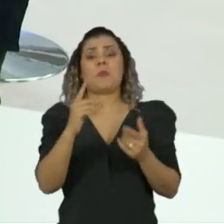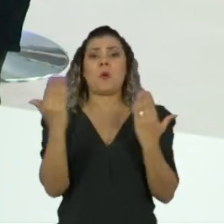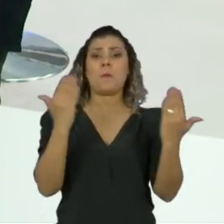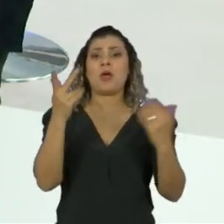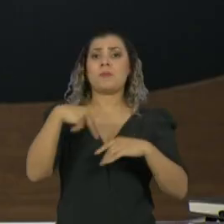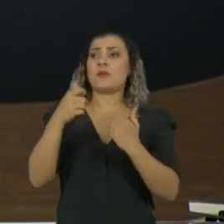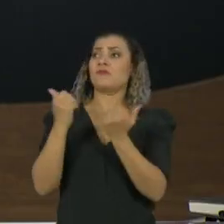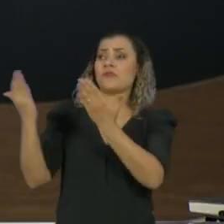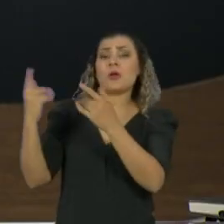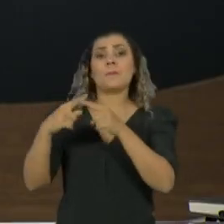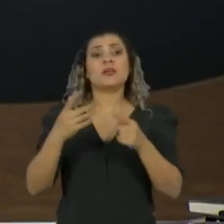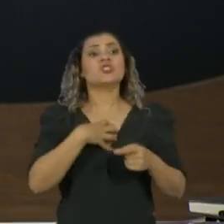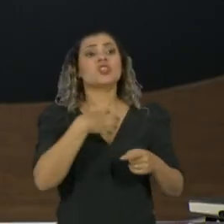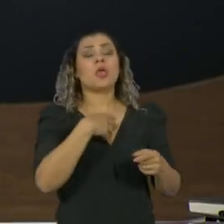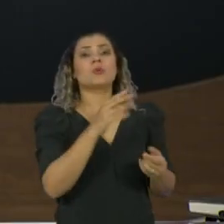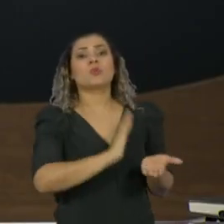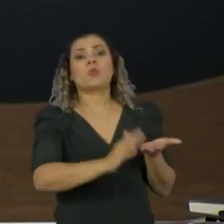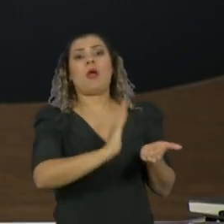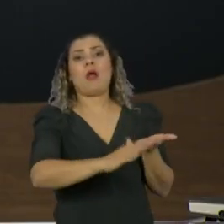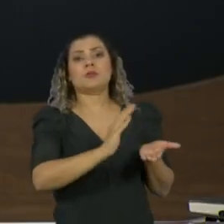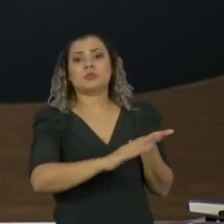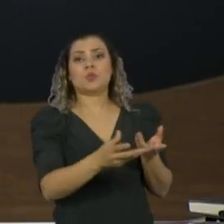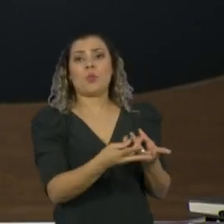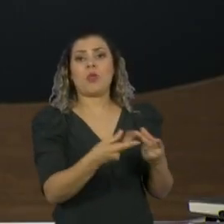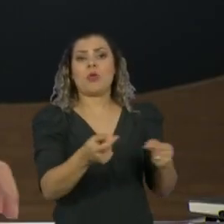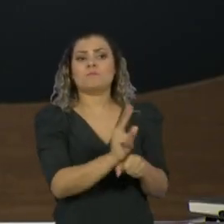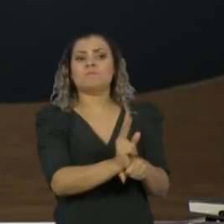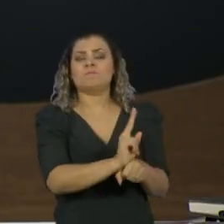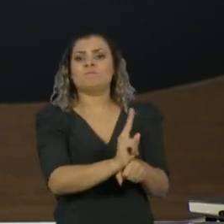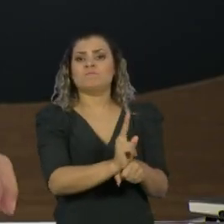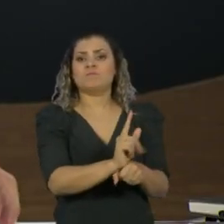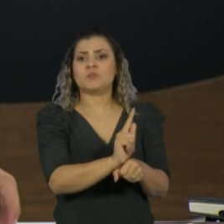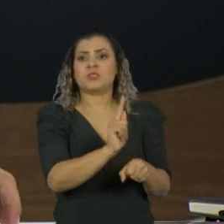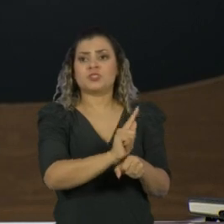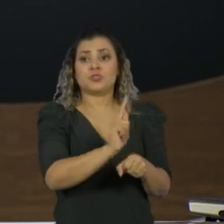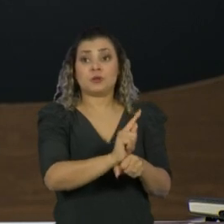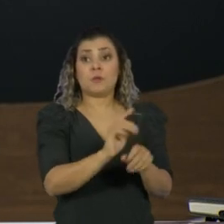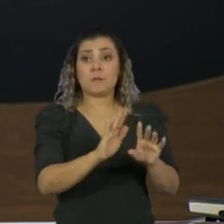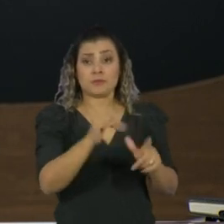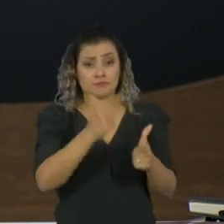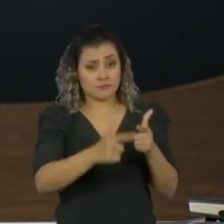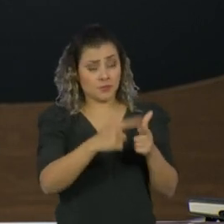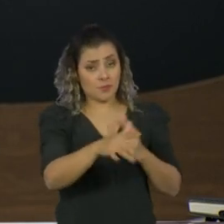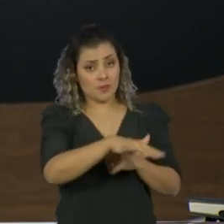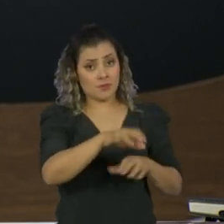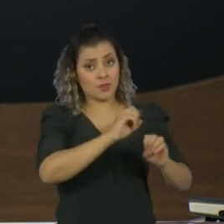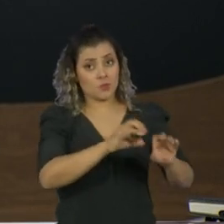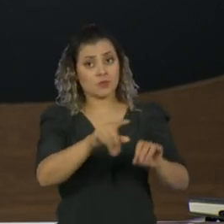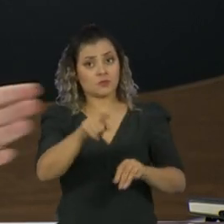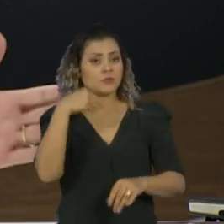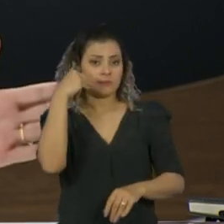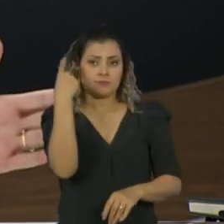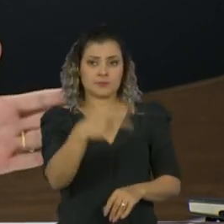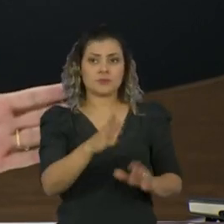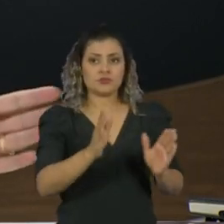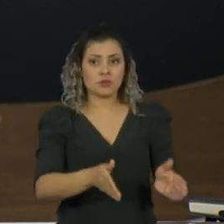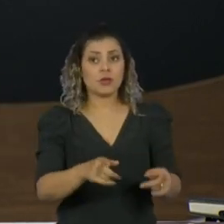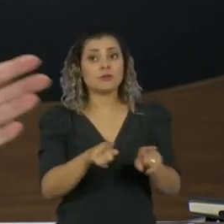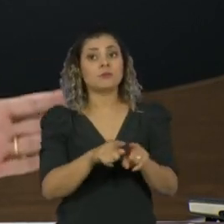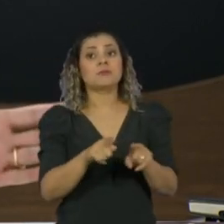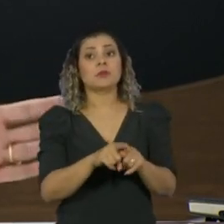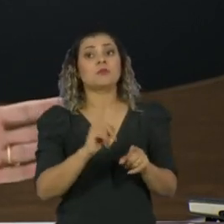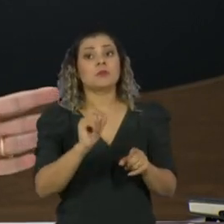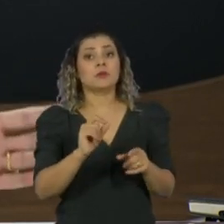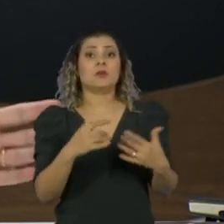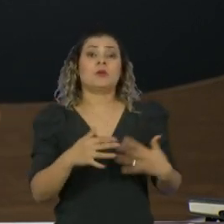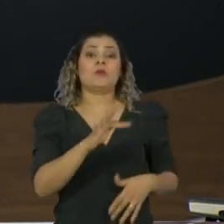é a forma de gastar, a eficiência do gasto. E a gente tem um problema na educação, que é a área que o senhor ocupou por muito tempo, que é premente, o